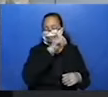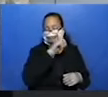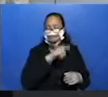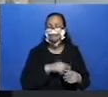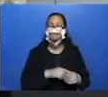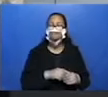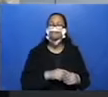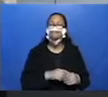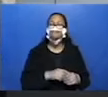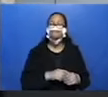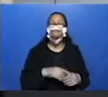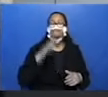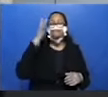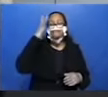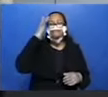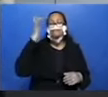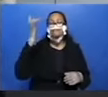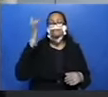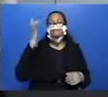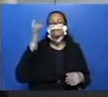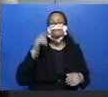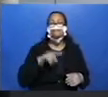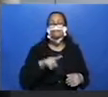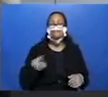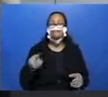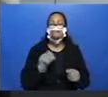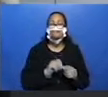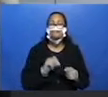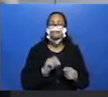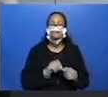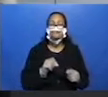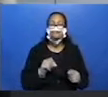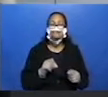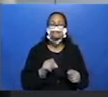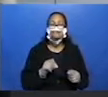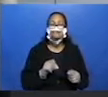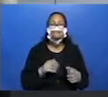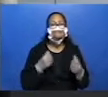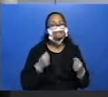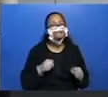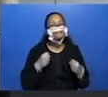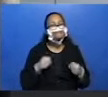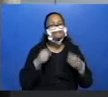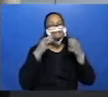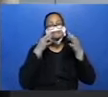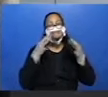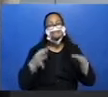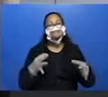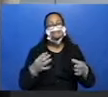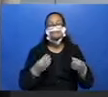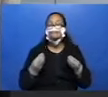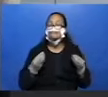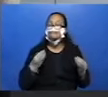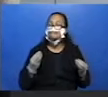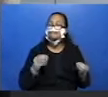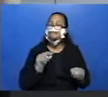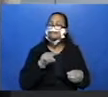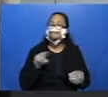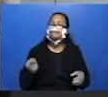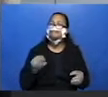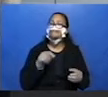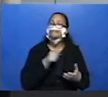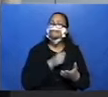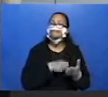ortografia é fácil, você seguindo assim. A única coisa que você tem que prestar atenção é na maneira como você vai escrever.